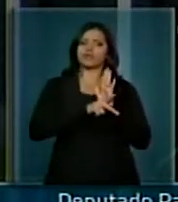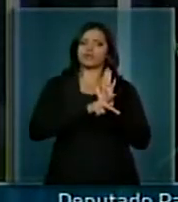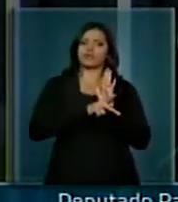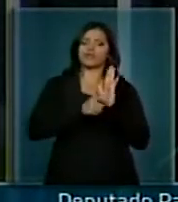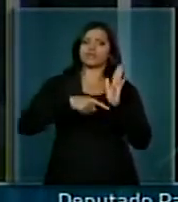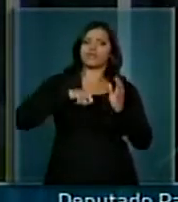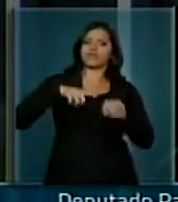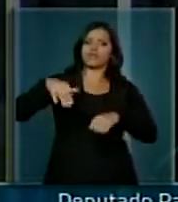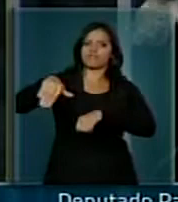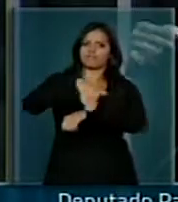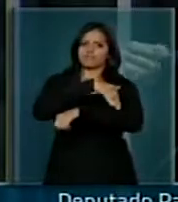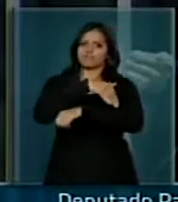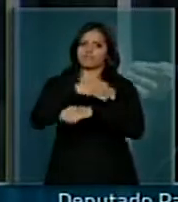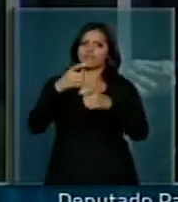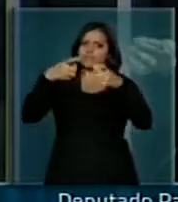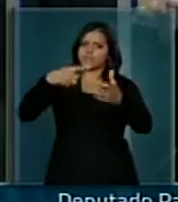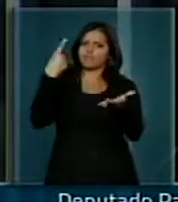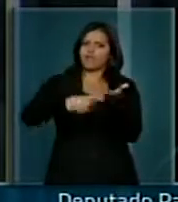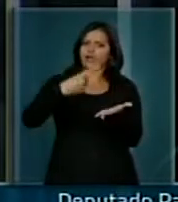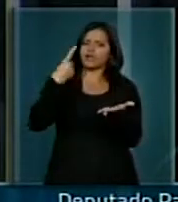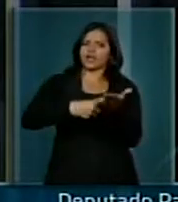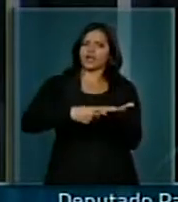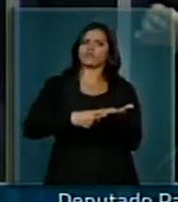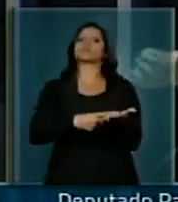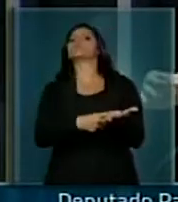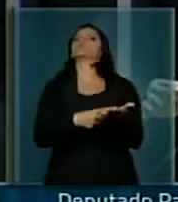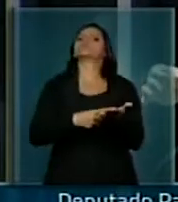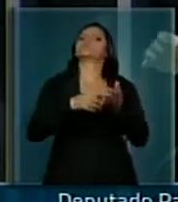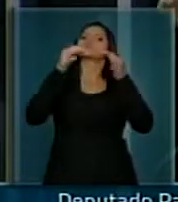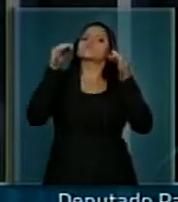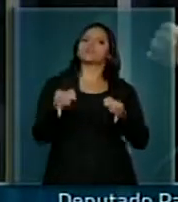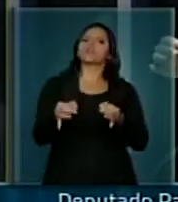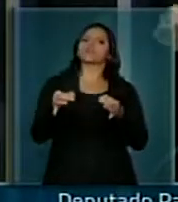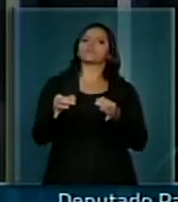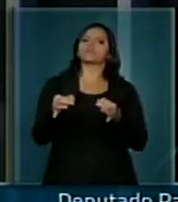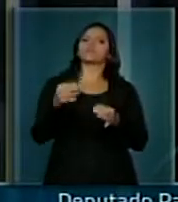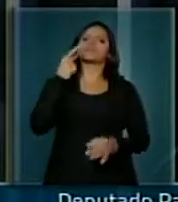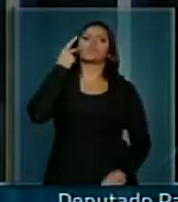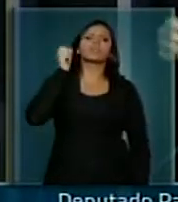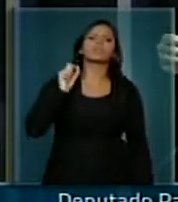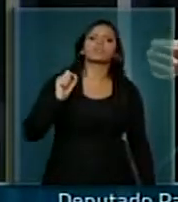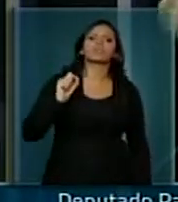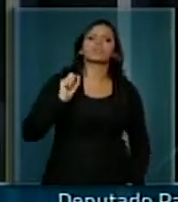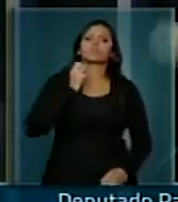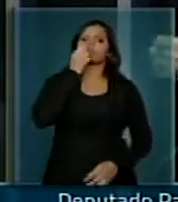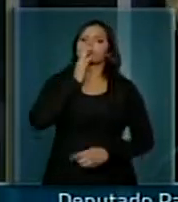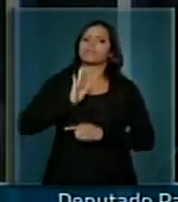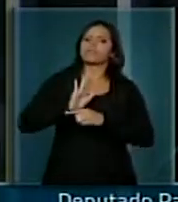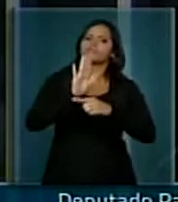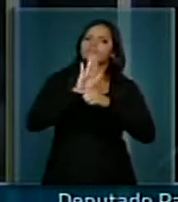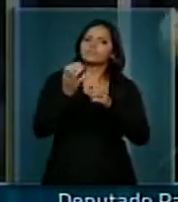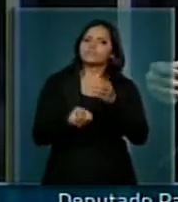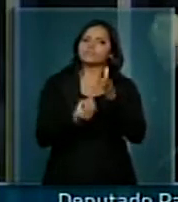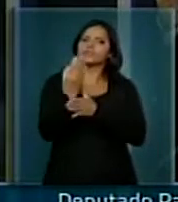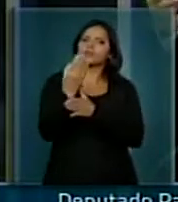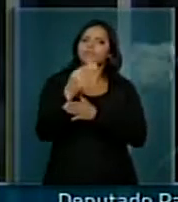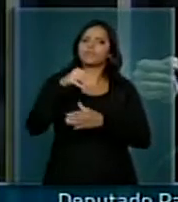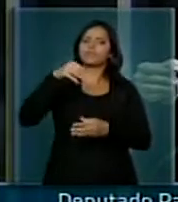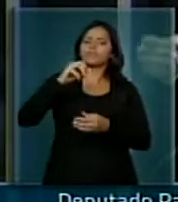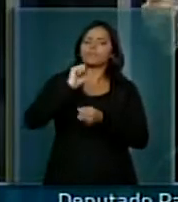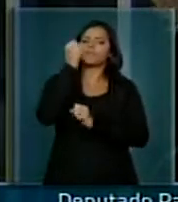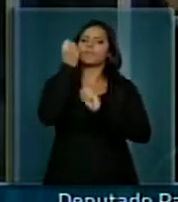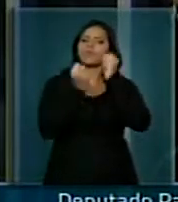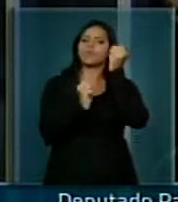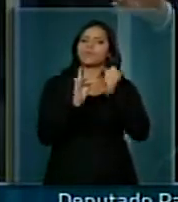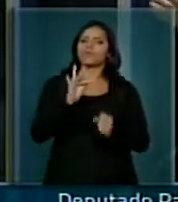endereço marcado, endereço certo, para beneficiar a instalação de uma montadora da